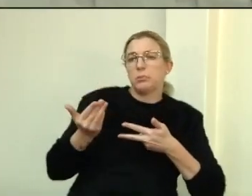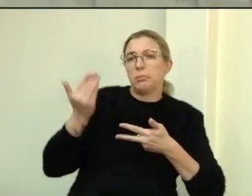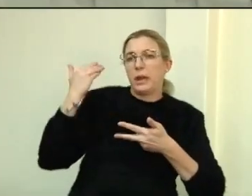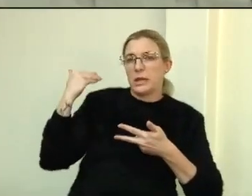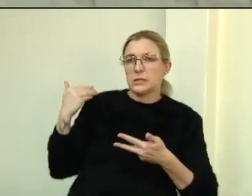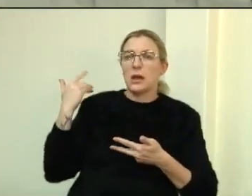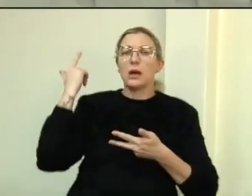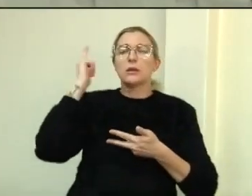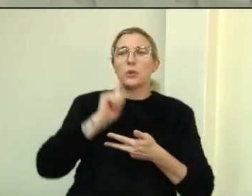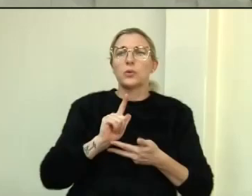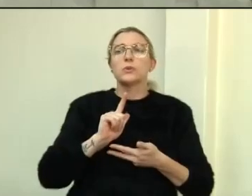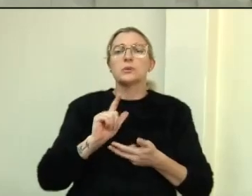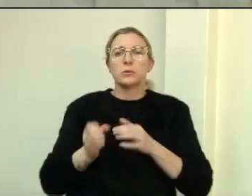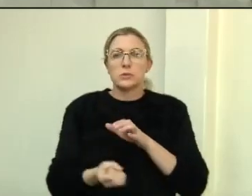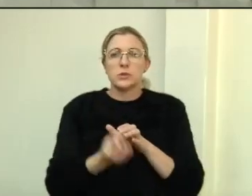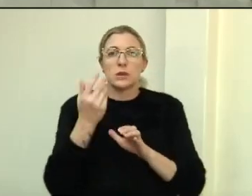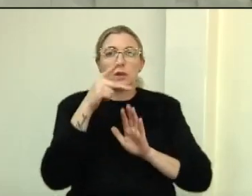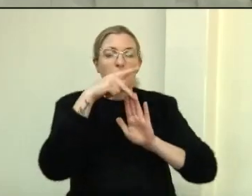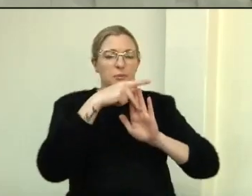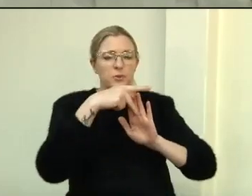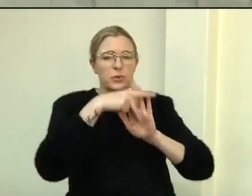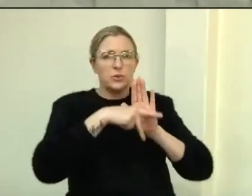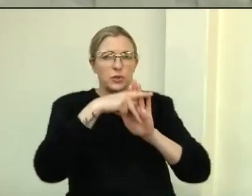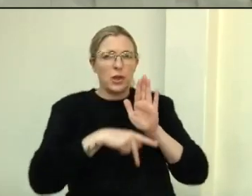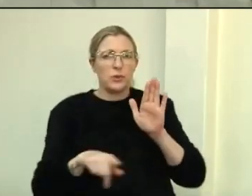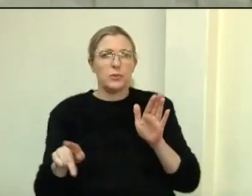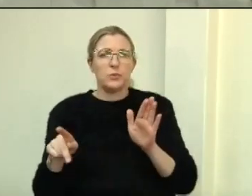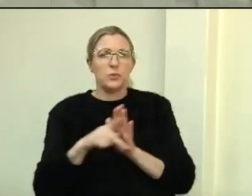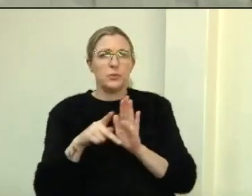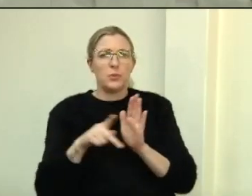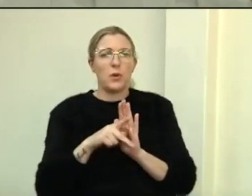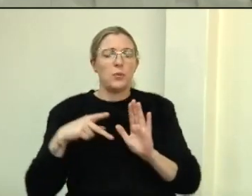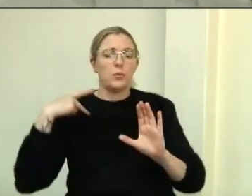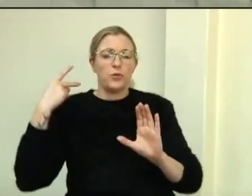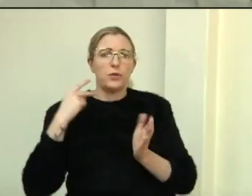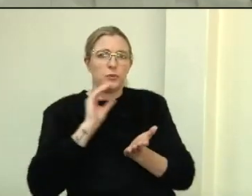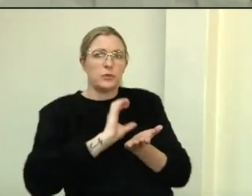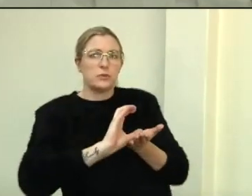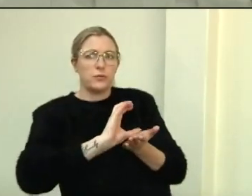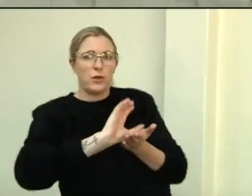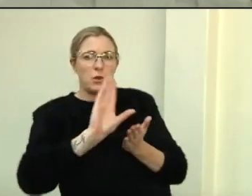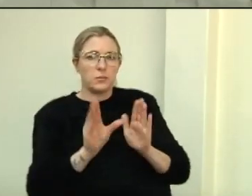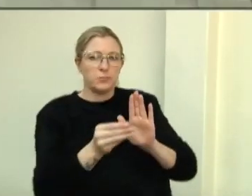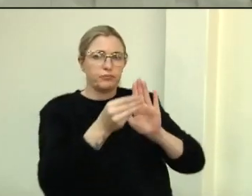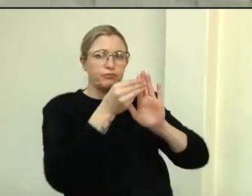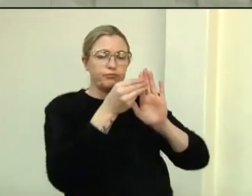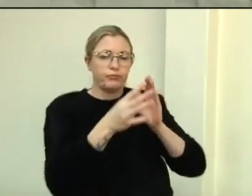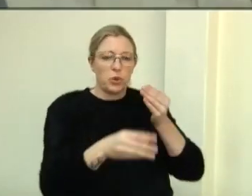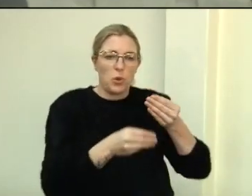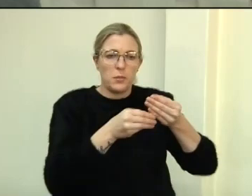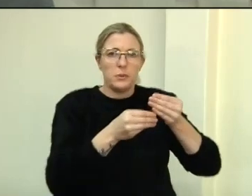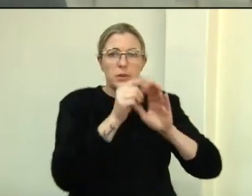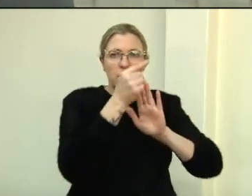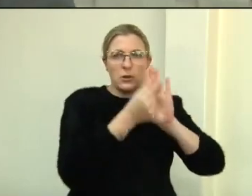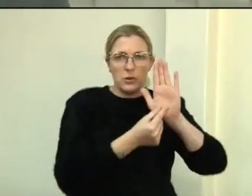a questão das emendas impositivas até para que a gente possa definir também algum percentual do orçamento para onde vai.